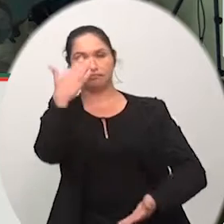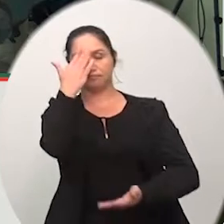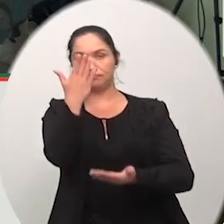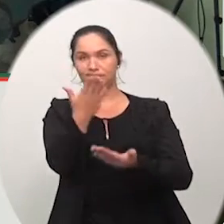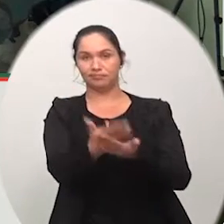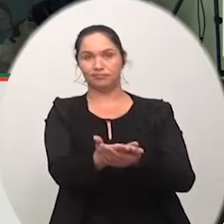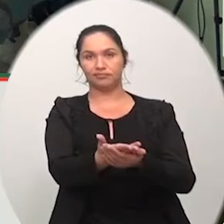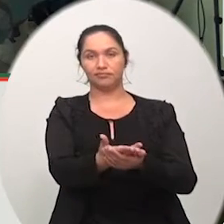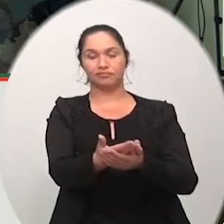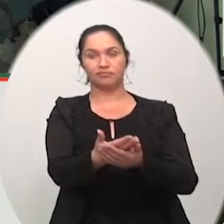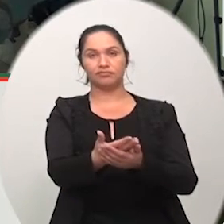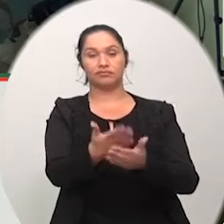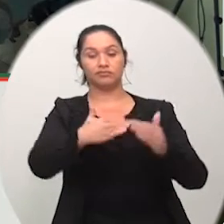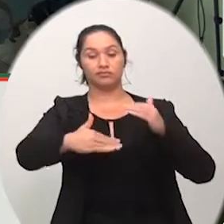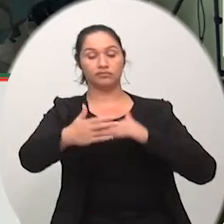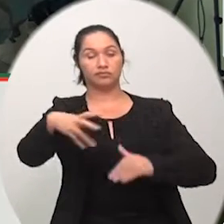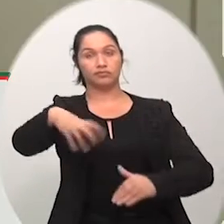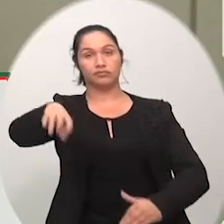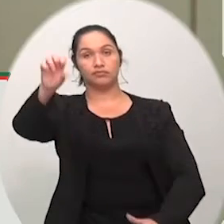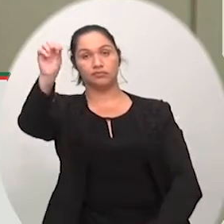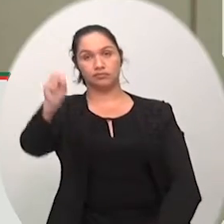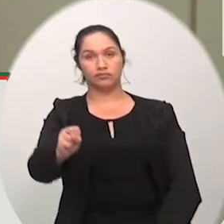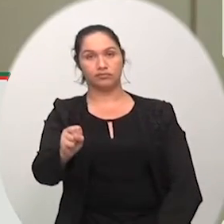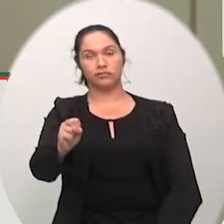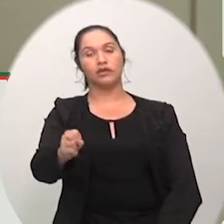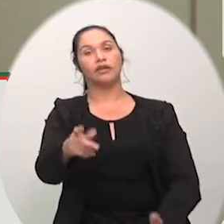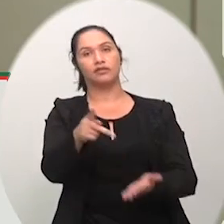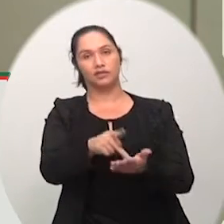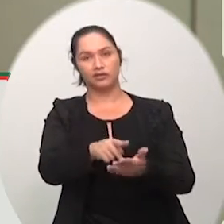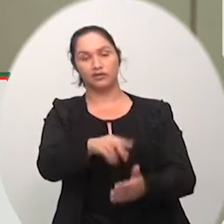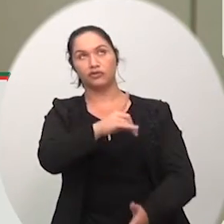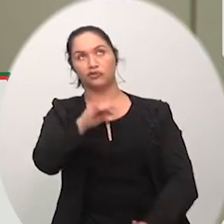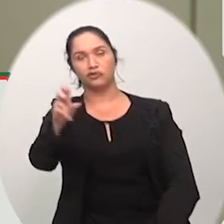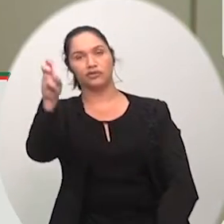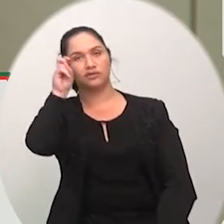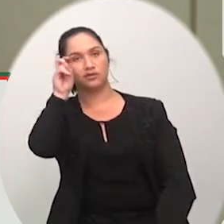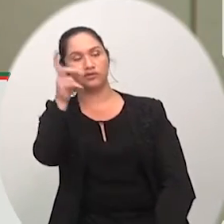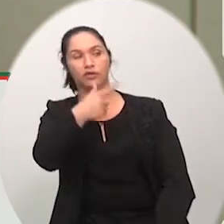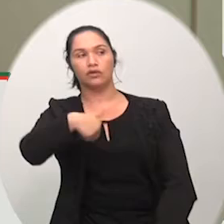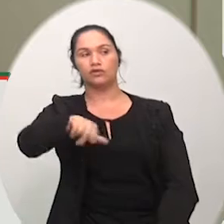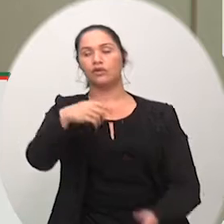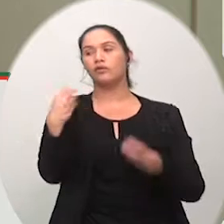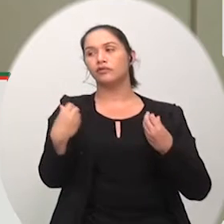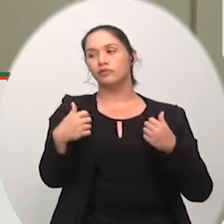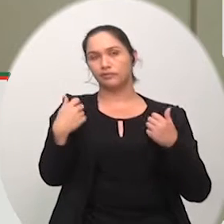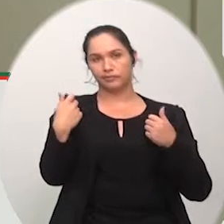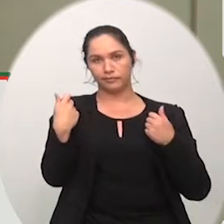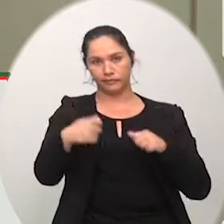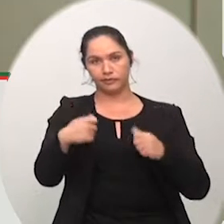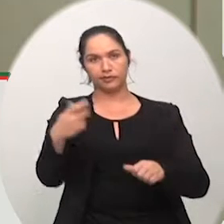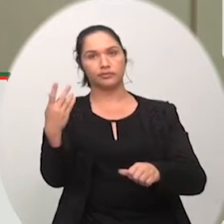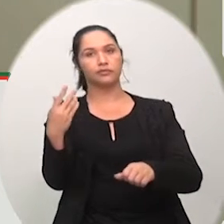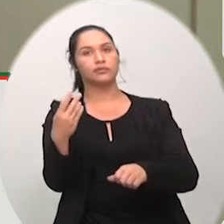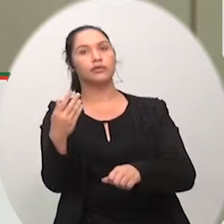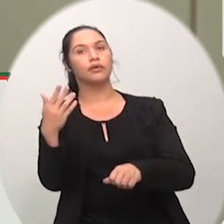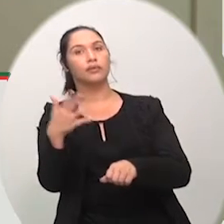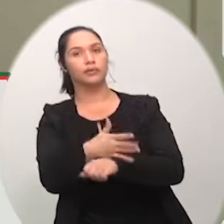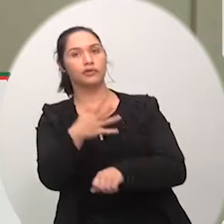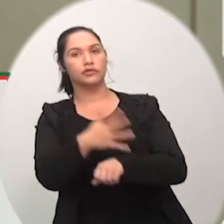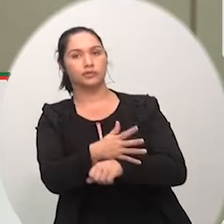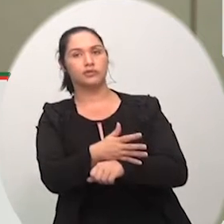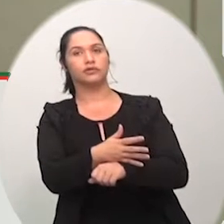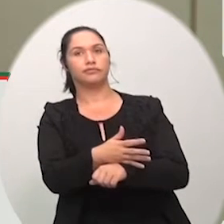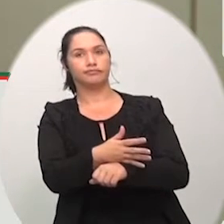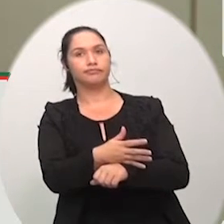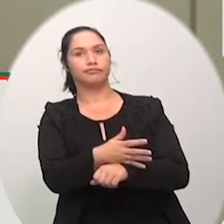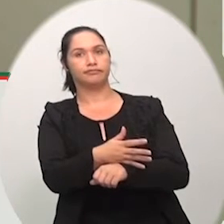e amanhã na quinta-feira na verdade nessa audiência temos que estar em peso lá eu acho que é uma questão até de convocação convite para nós